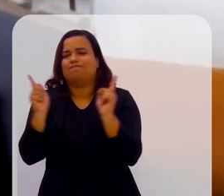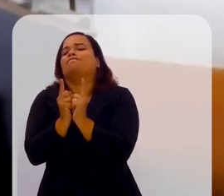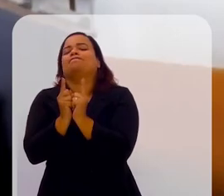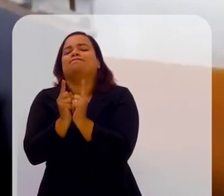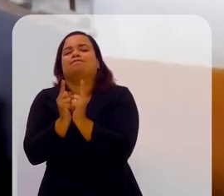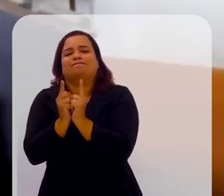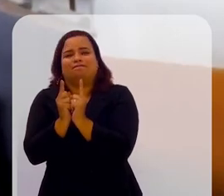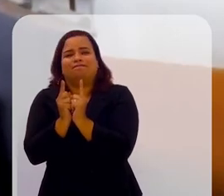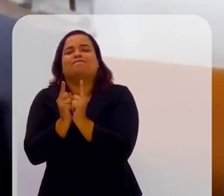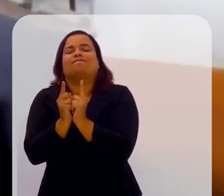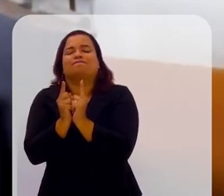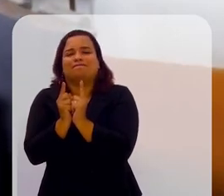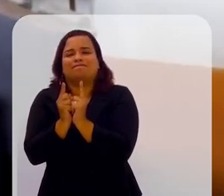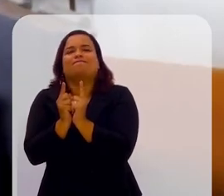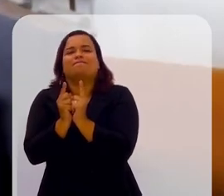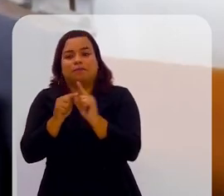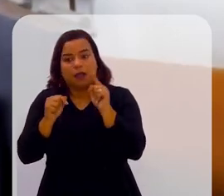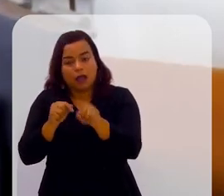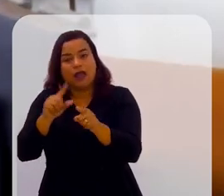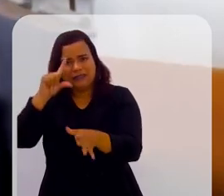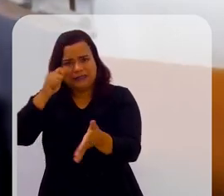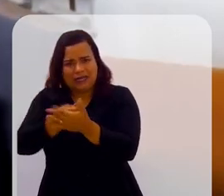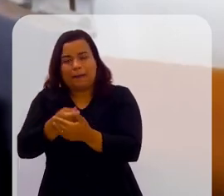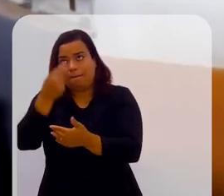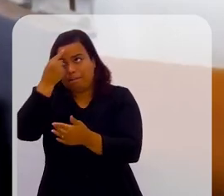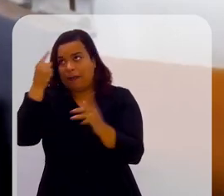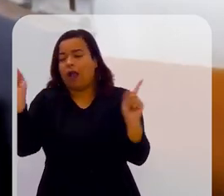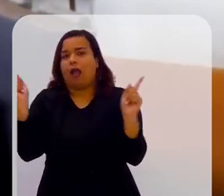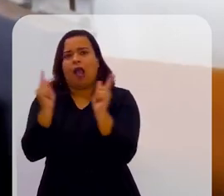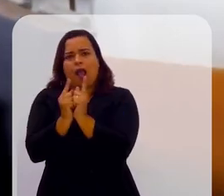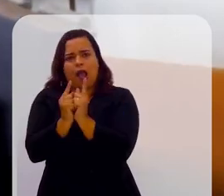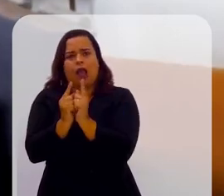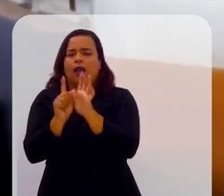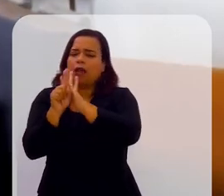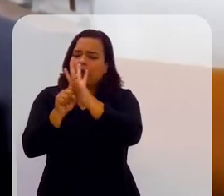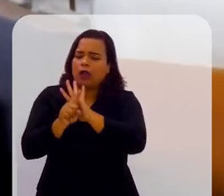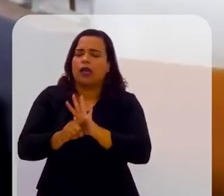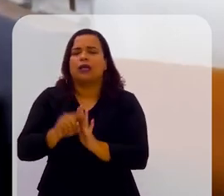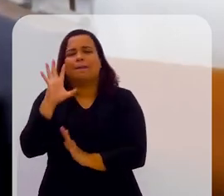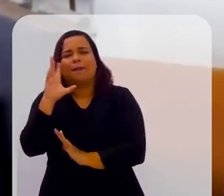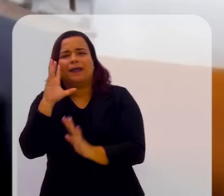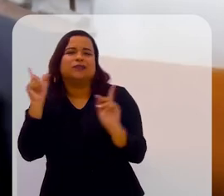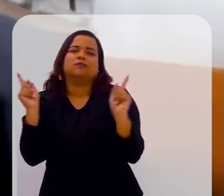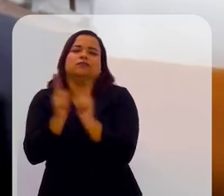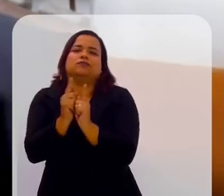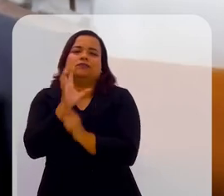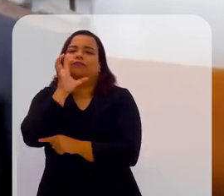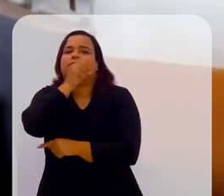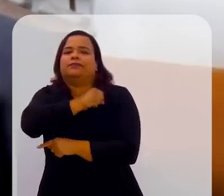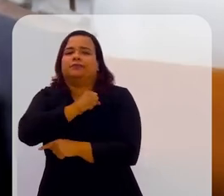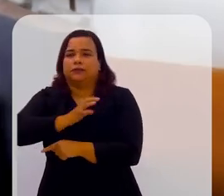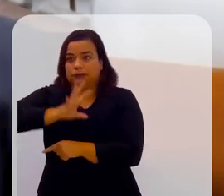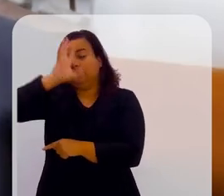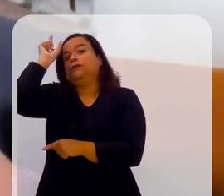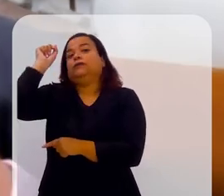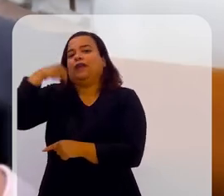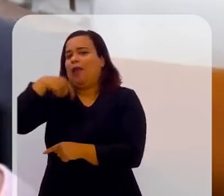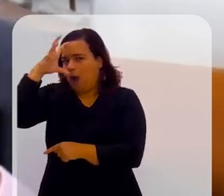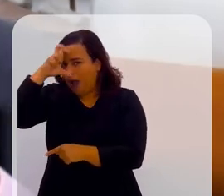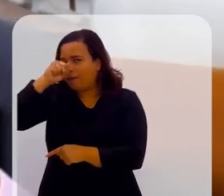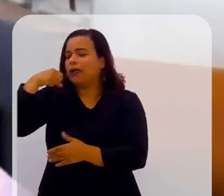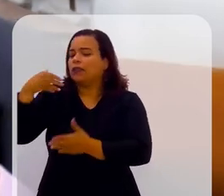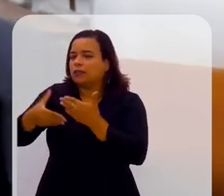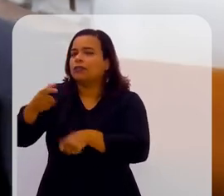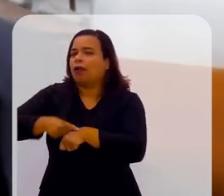prazo. E essas decisões pensando no curto prazo, analisando, aprendi isso nos últimos